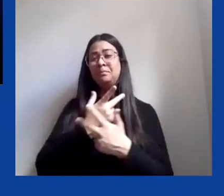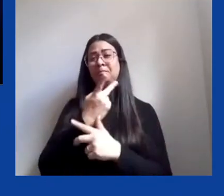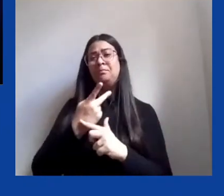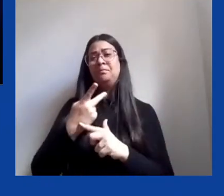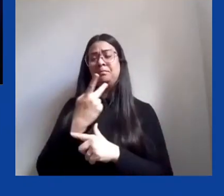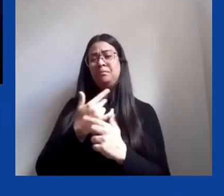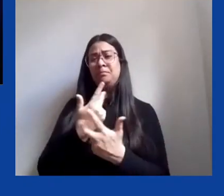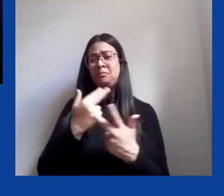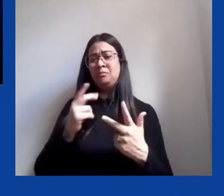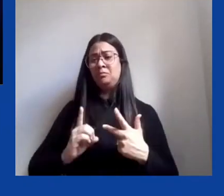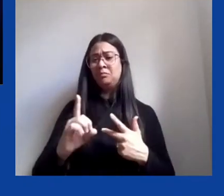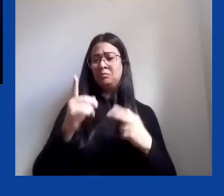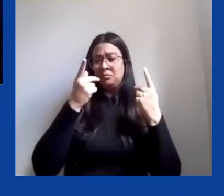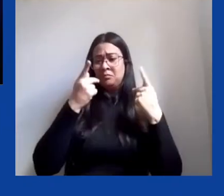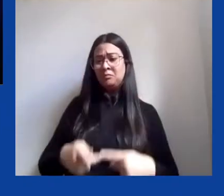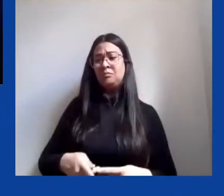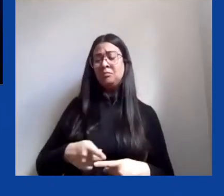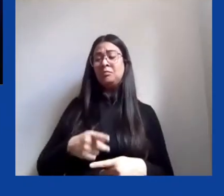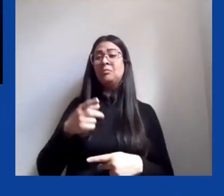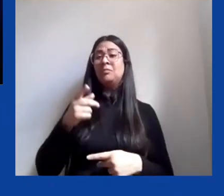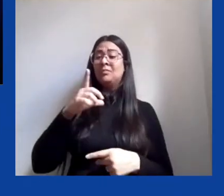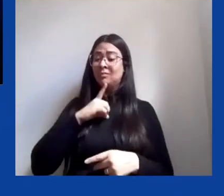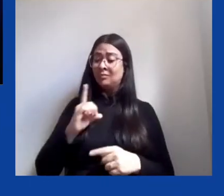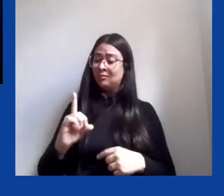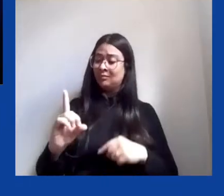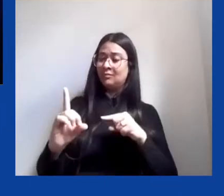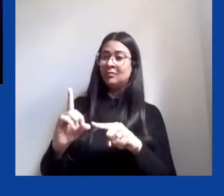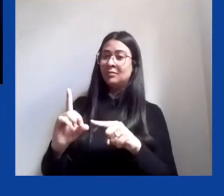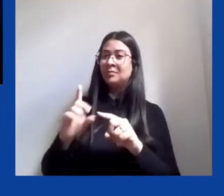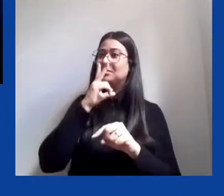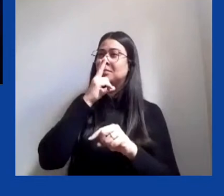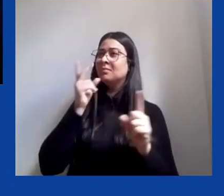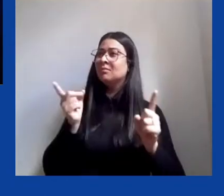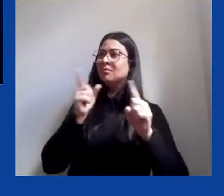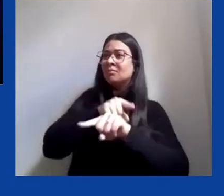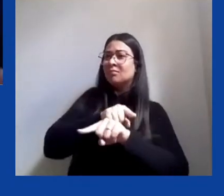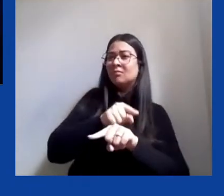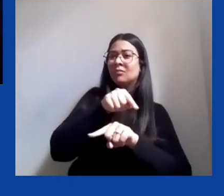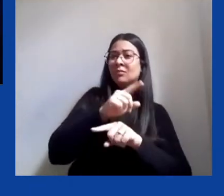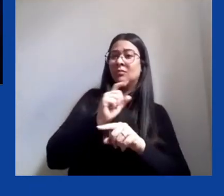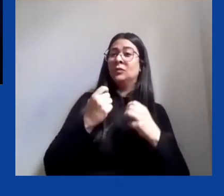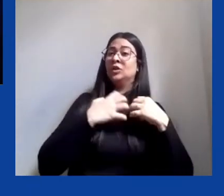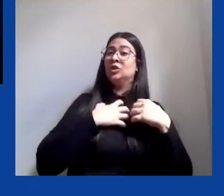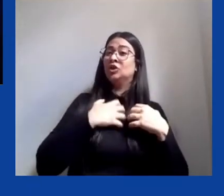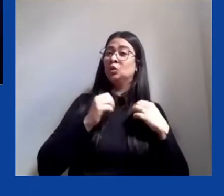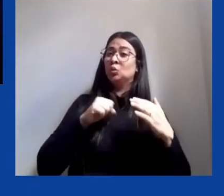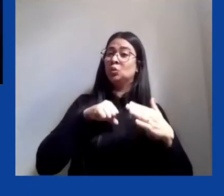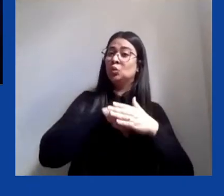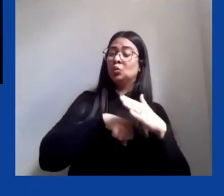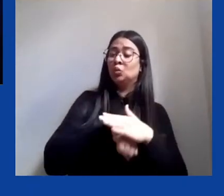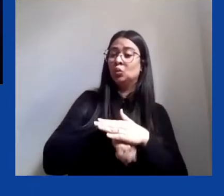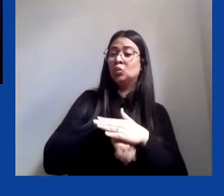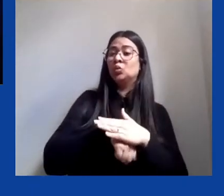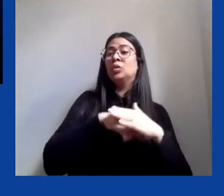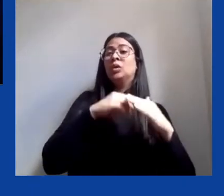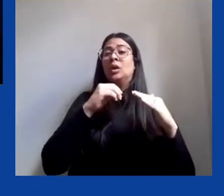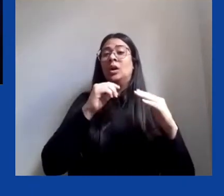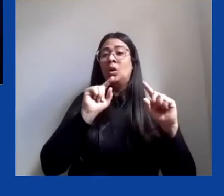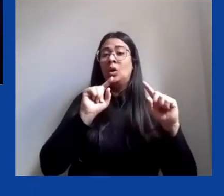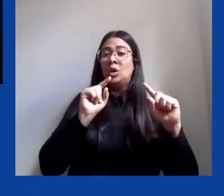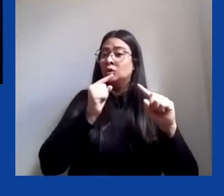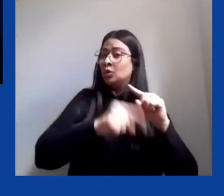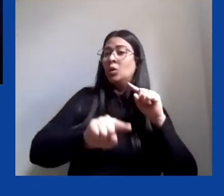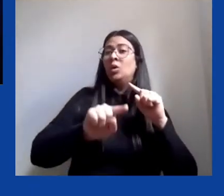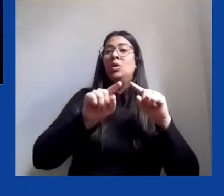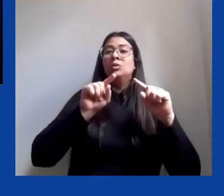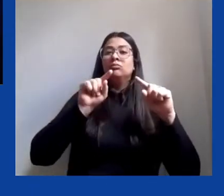direitos têm se convertido em formas de luta contra situações de desigualdades, de acesso